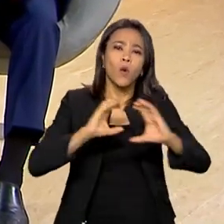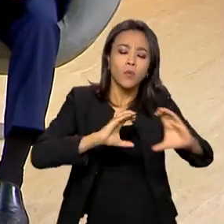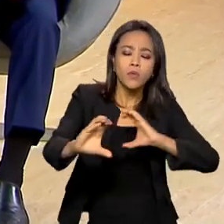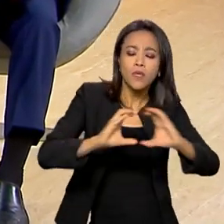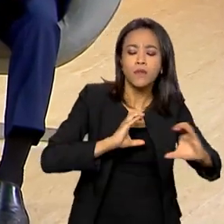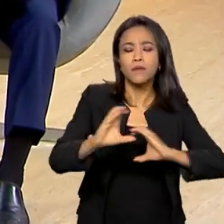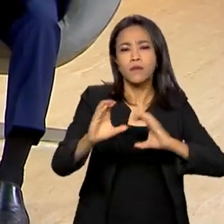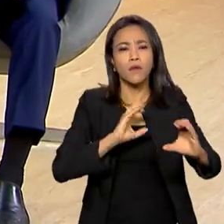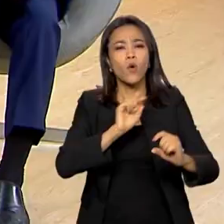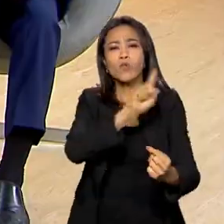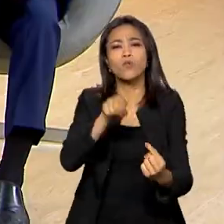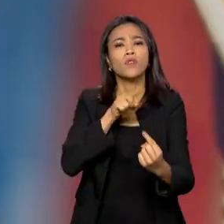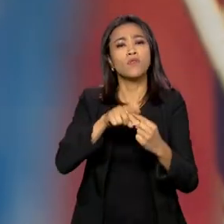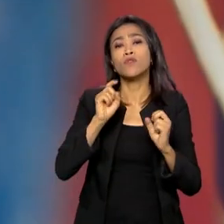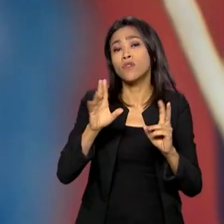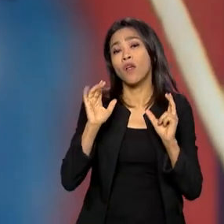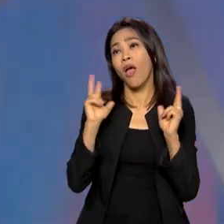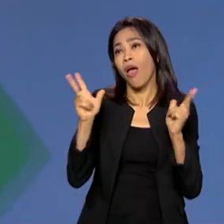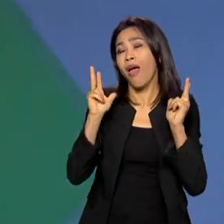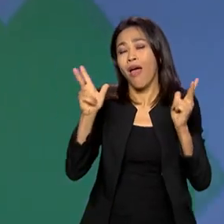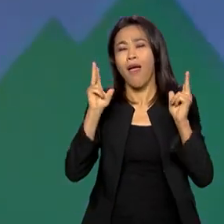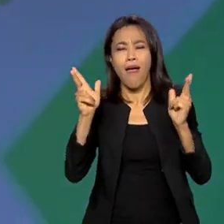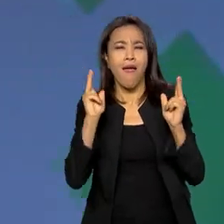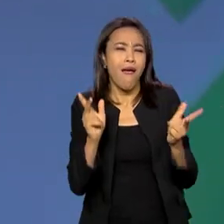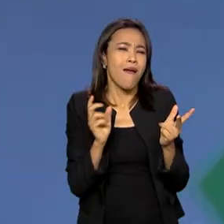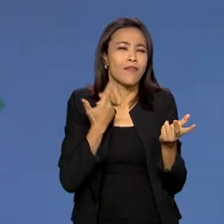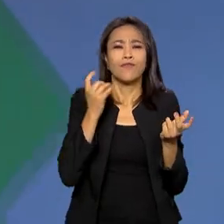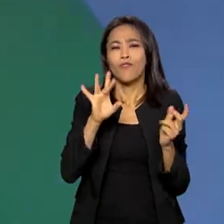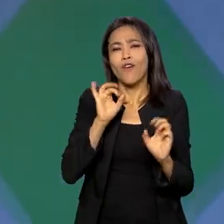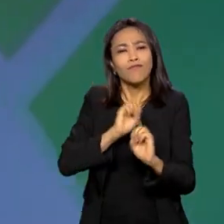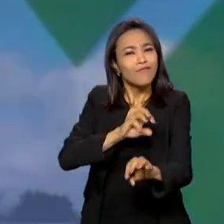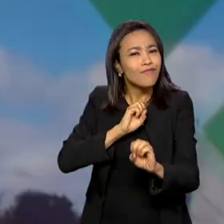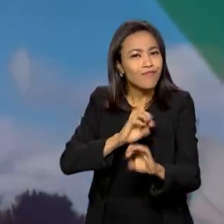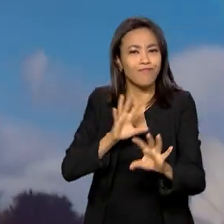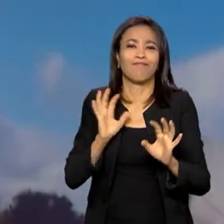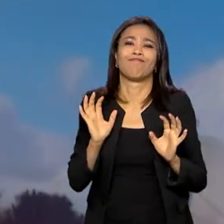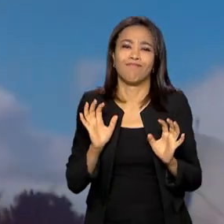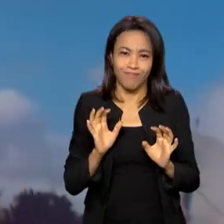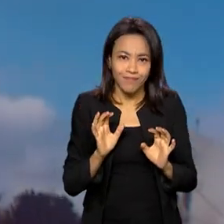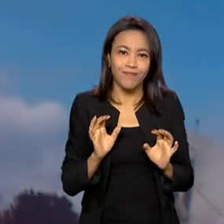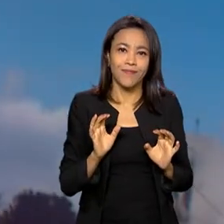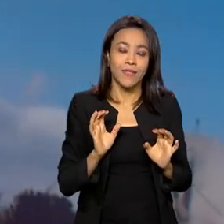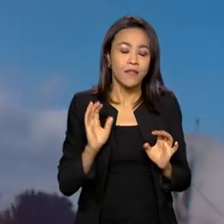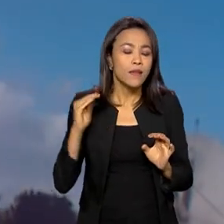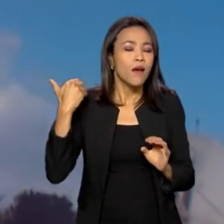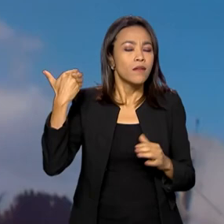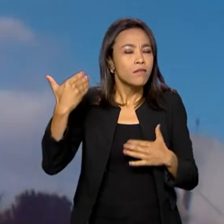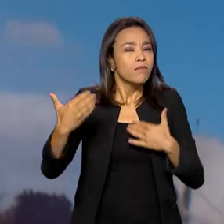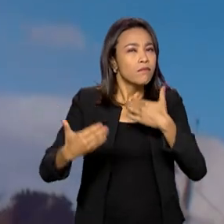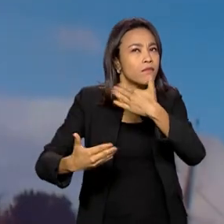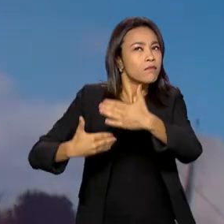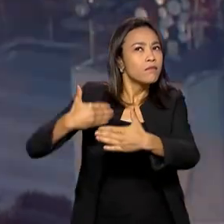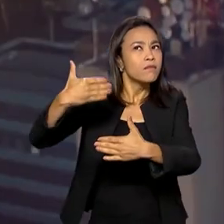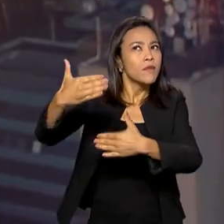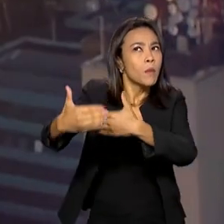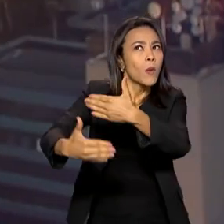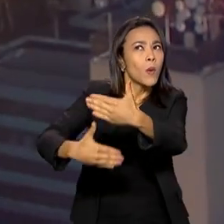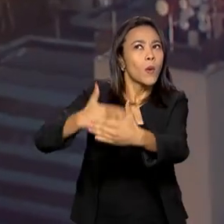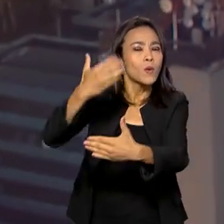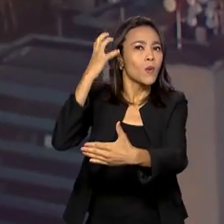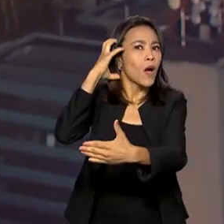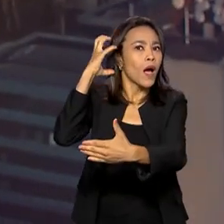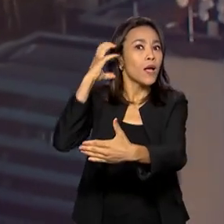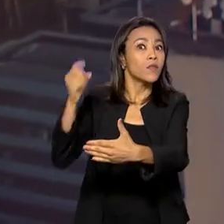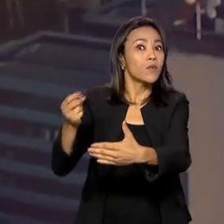entretenimento, para fins educativos. E aí, posteriormente, ele começa a